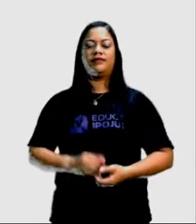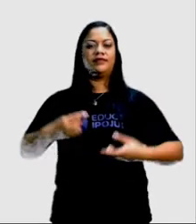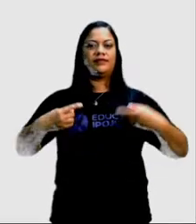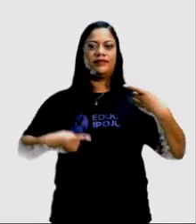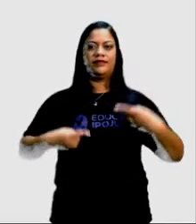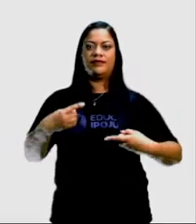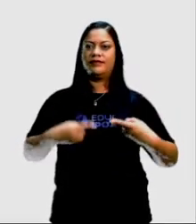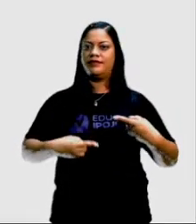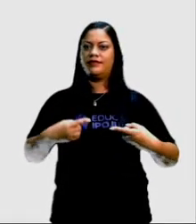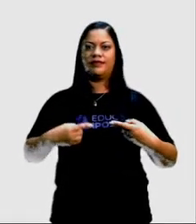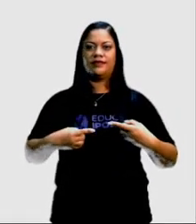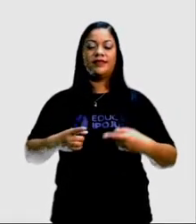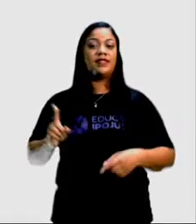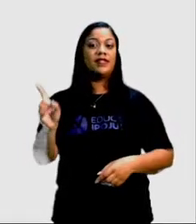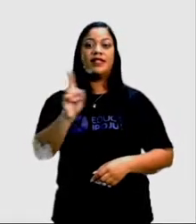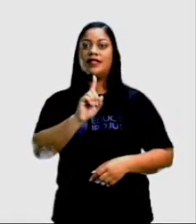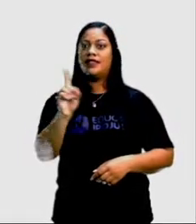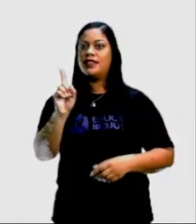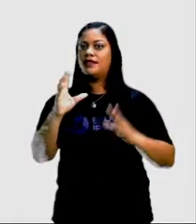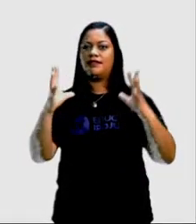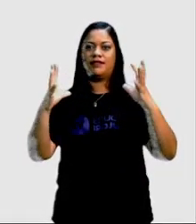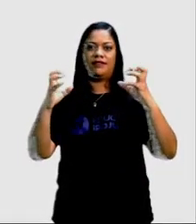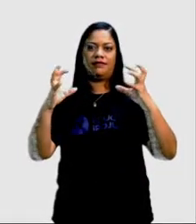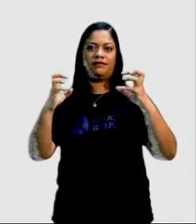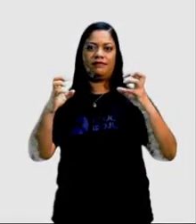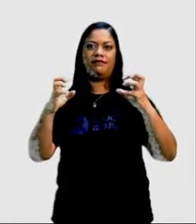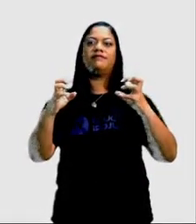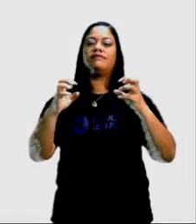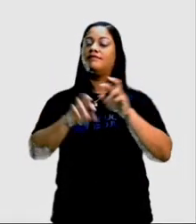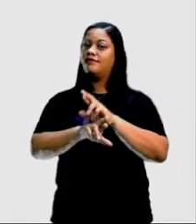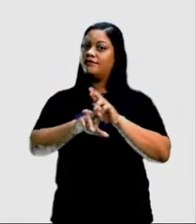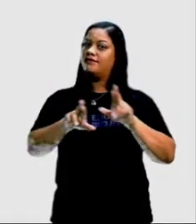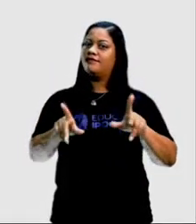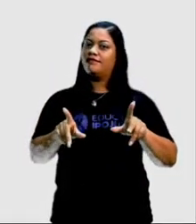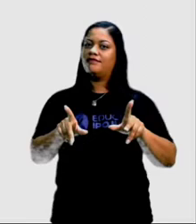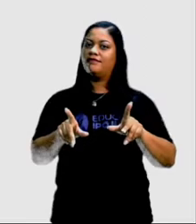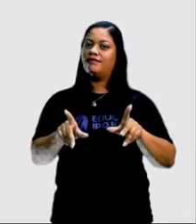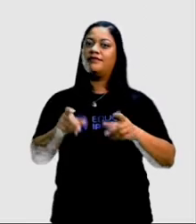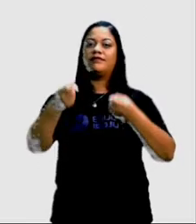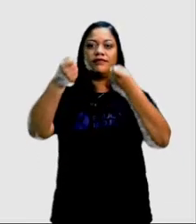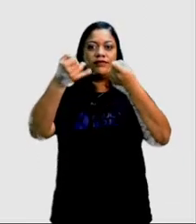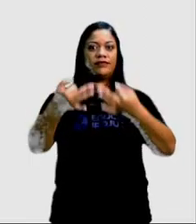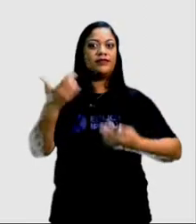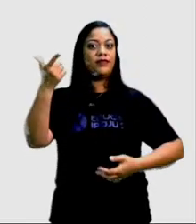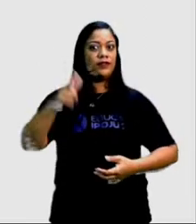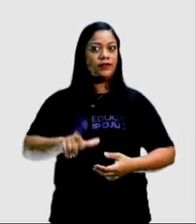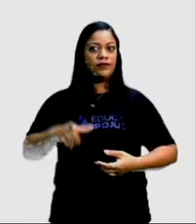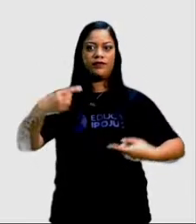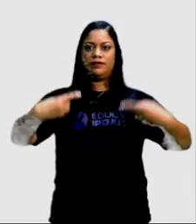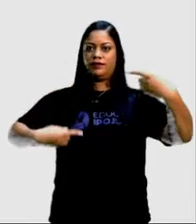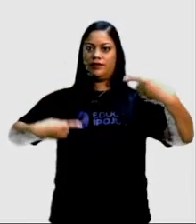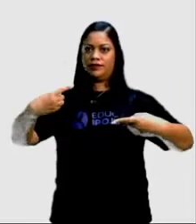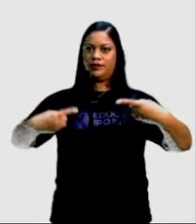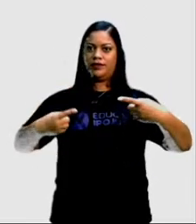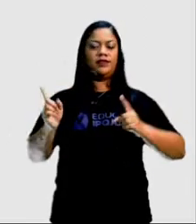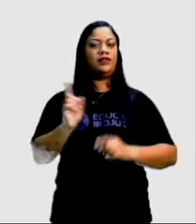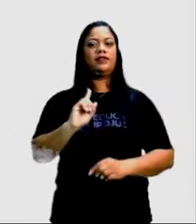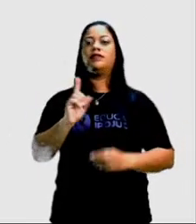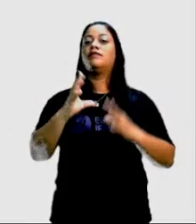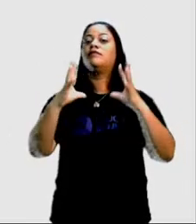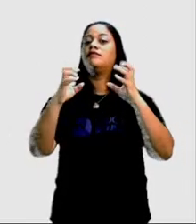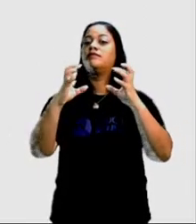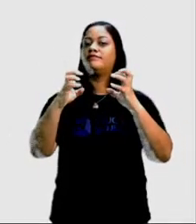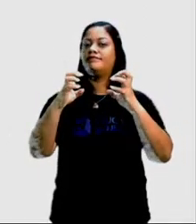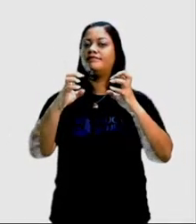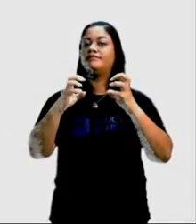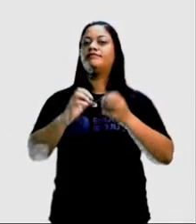Debater não é brigar. É bem diferente. Eu vou dizer novamente, tá? Debater não